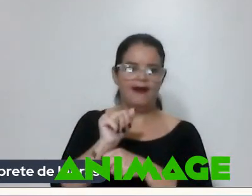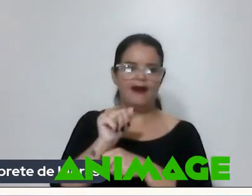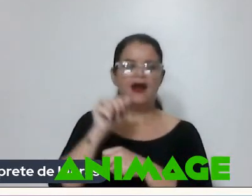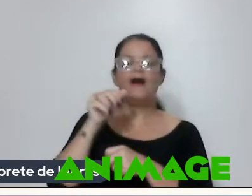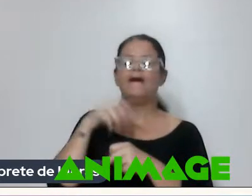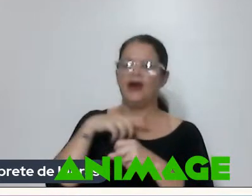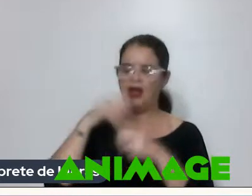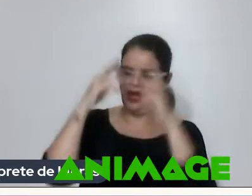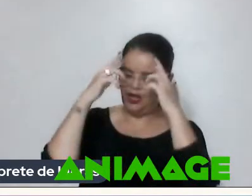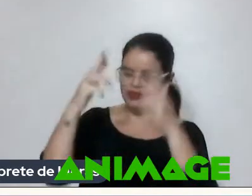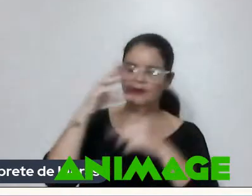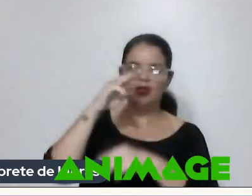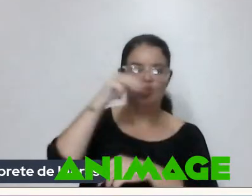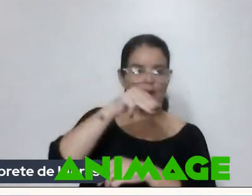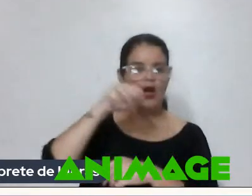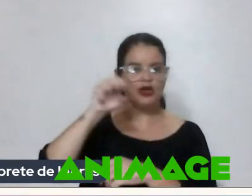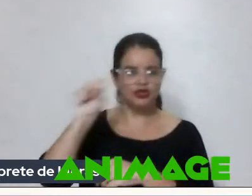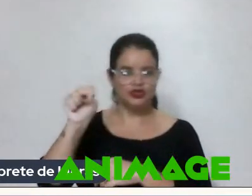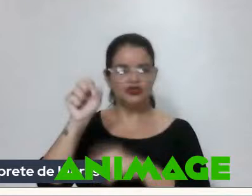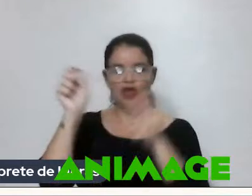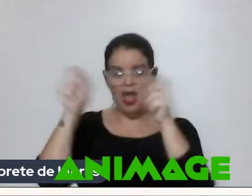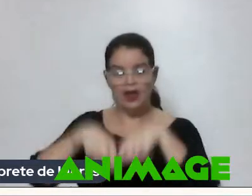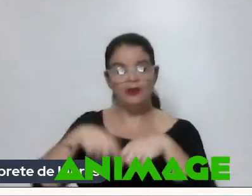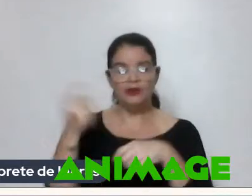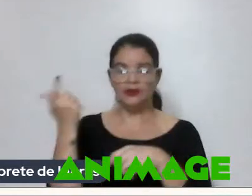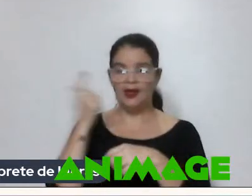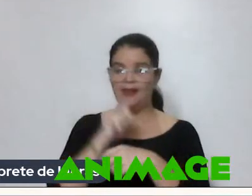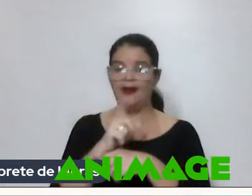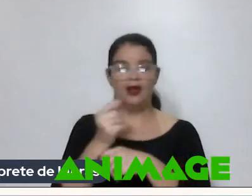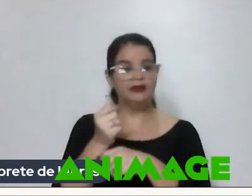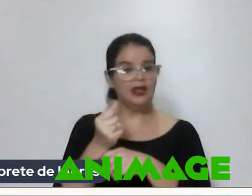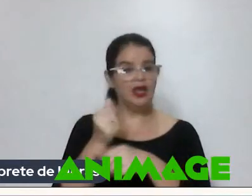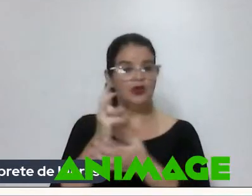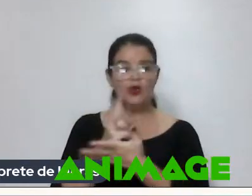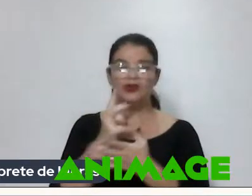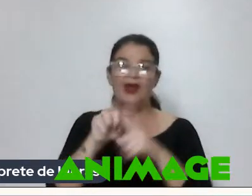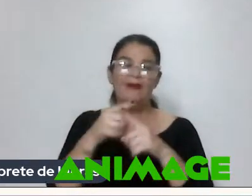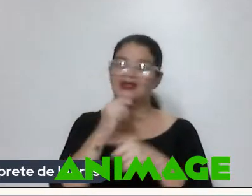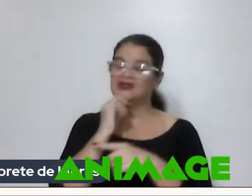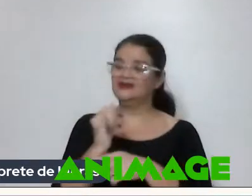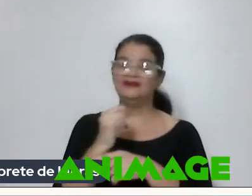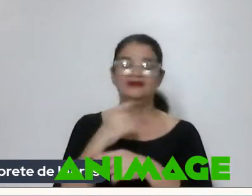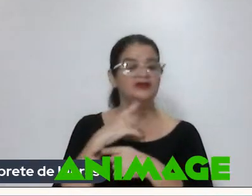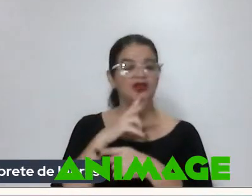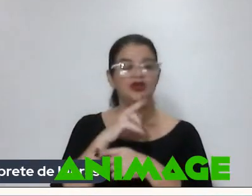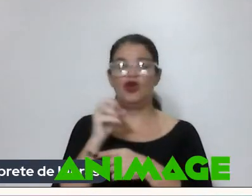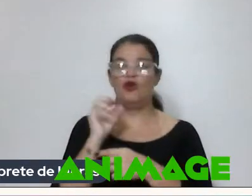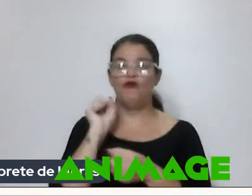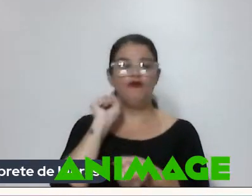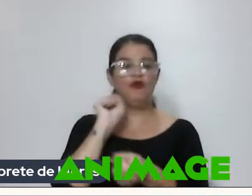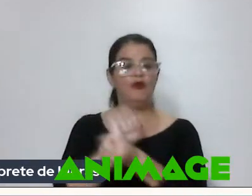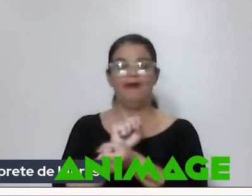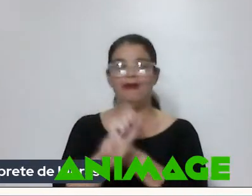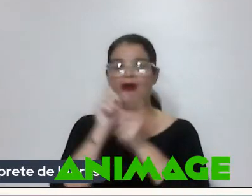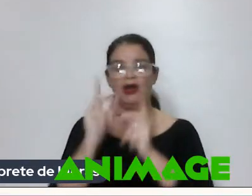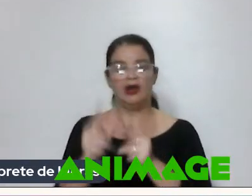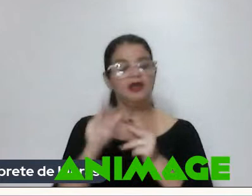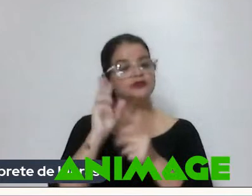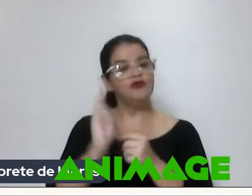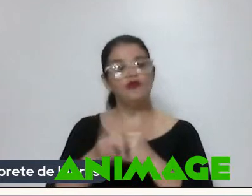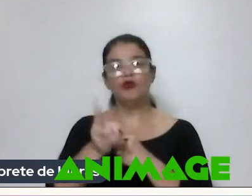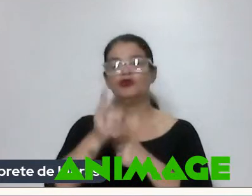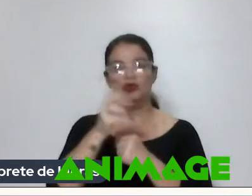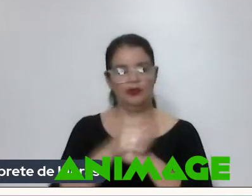Souza Mas é isso Ele poderia talvez Ganhar dinheiro Mas ele Não vou parar nisso Vamos para frente